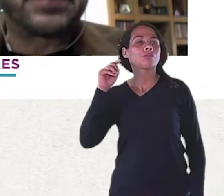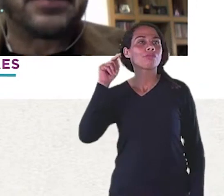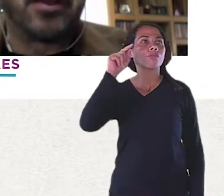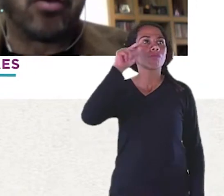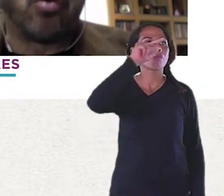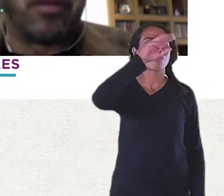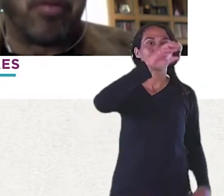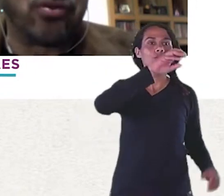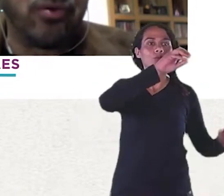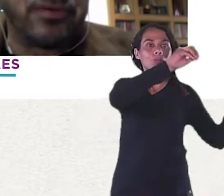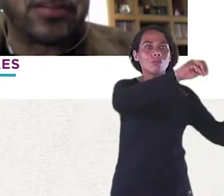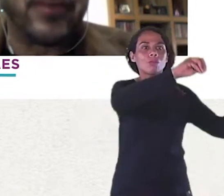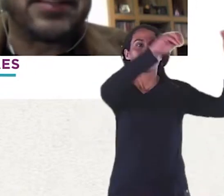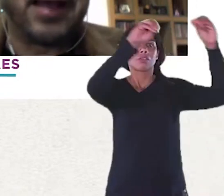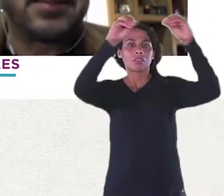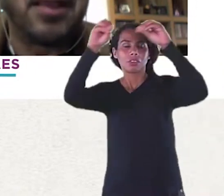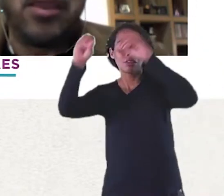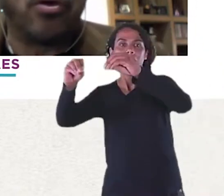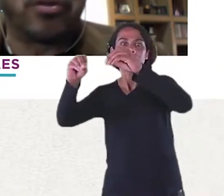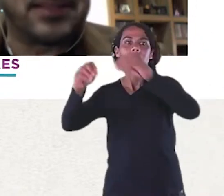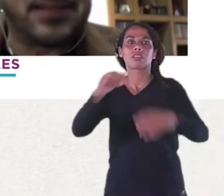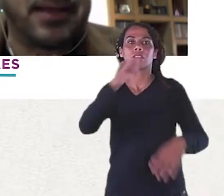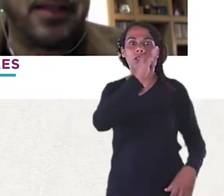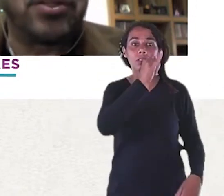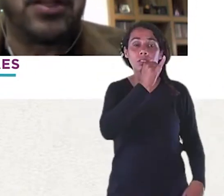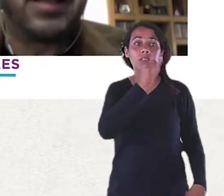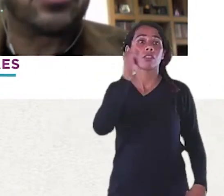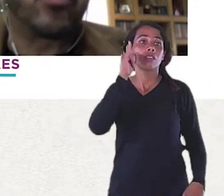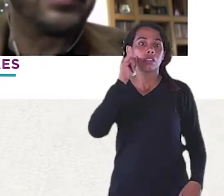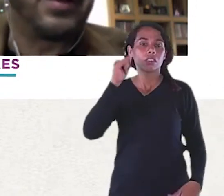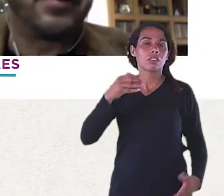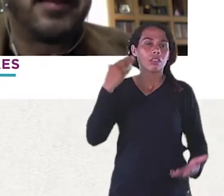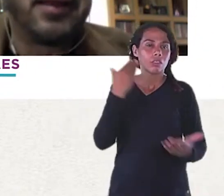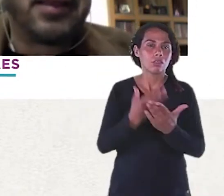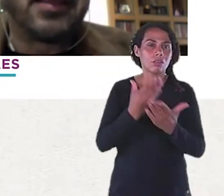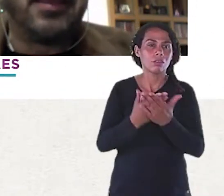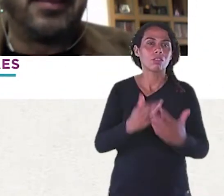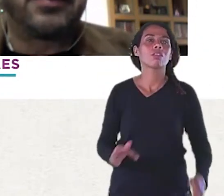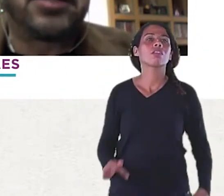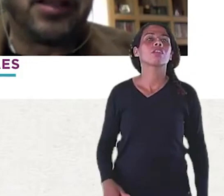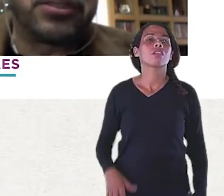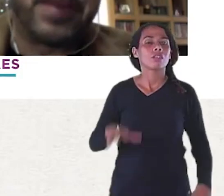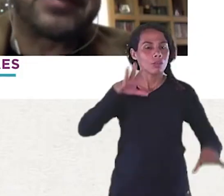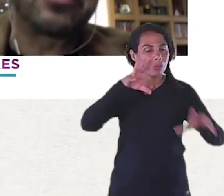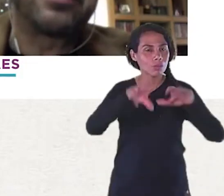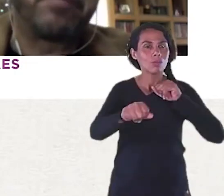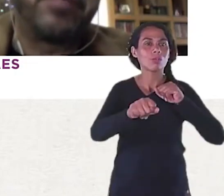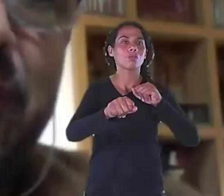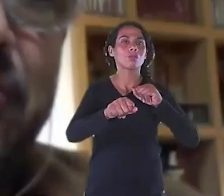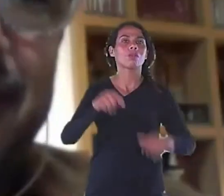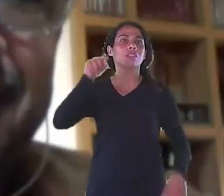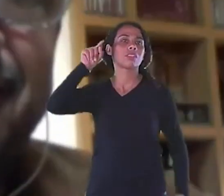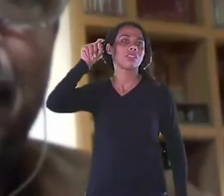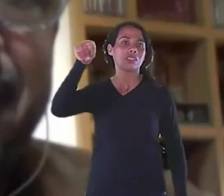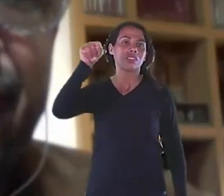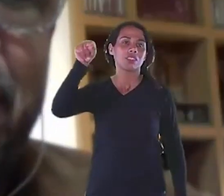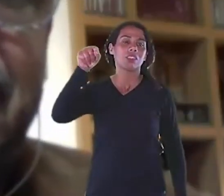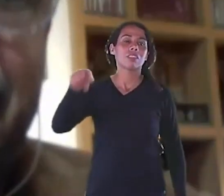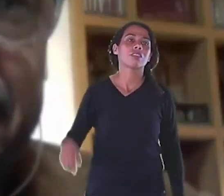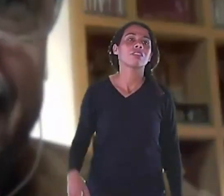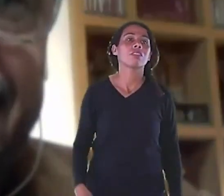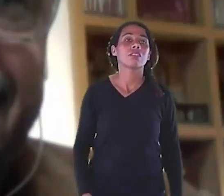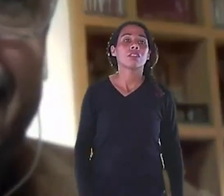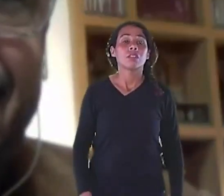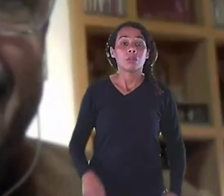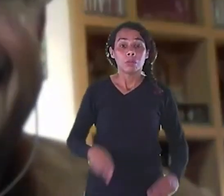ser colaborador Nas universidades E hoje eu tenho Essa grande ligação Com a Itália Que, diga de passagem Se você me permite Também